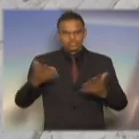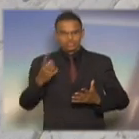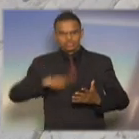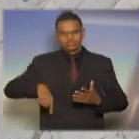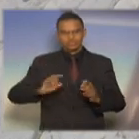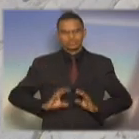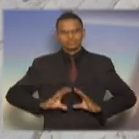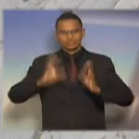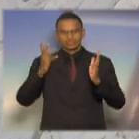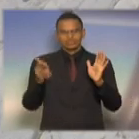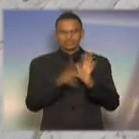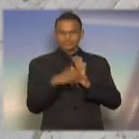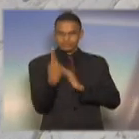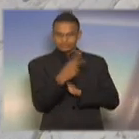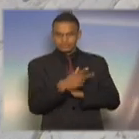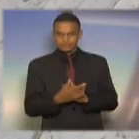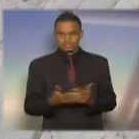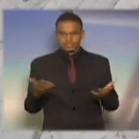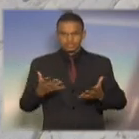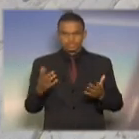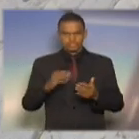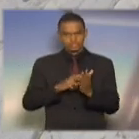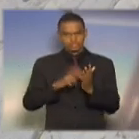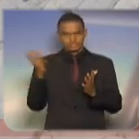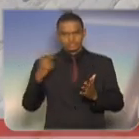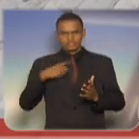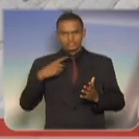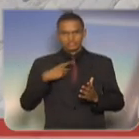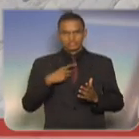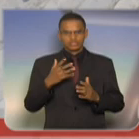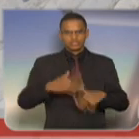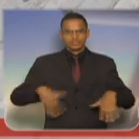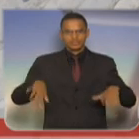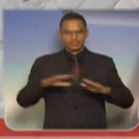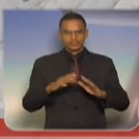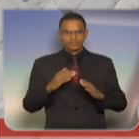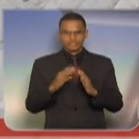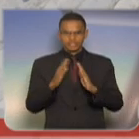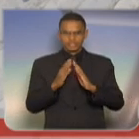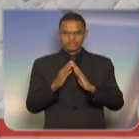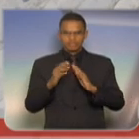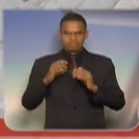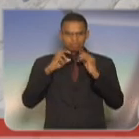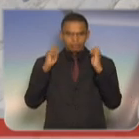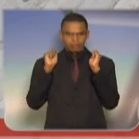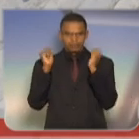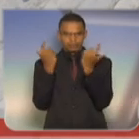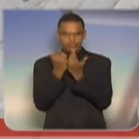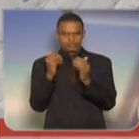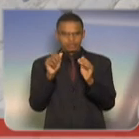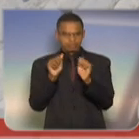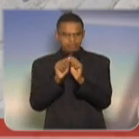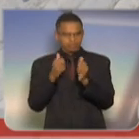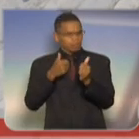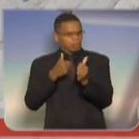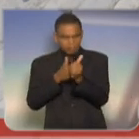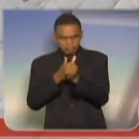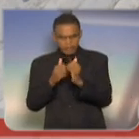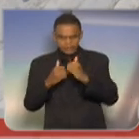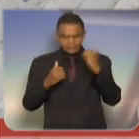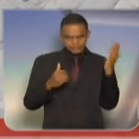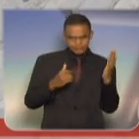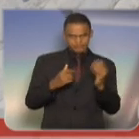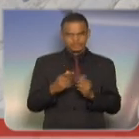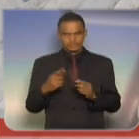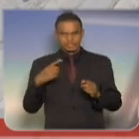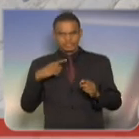pela manhã estivemos aqui no Comando Militar Sudeste, ao lado aqui da Assembleia Legislativa, onde participamos de solenidade em homenagem ao nosso